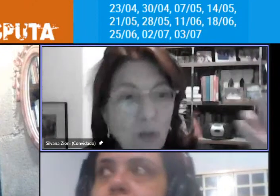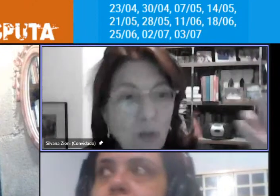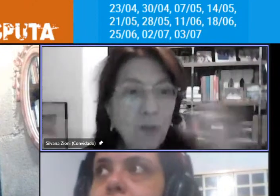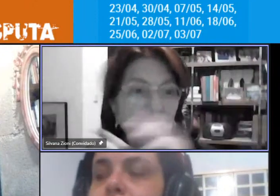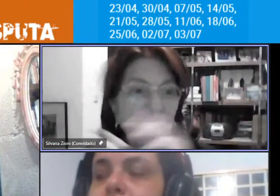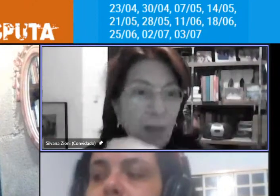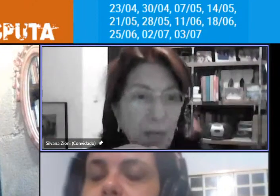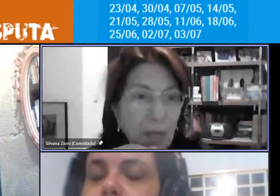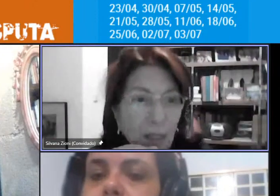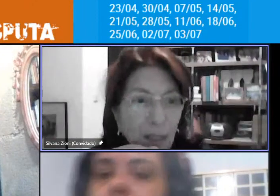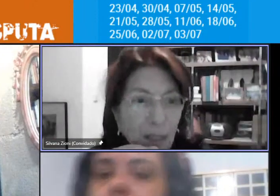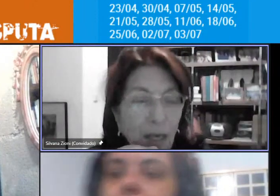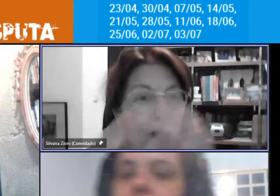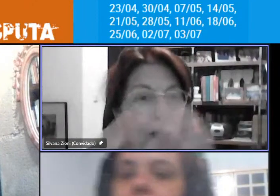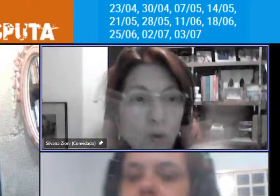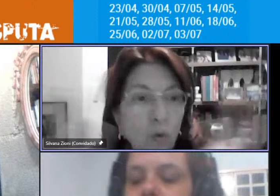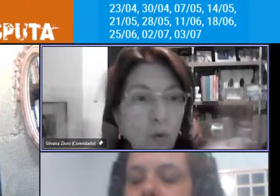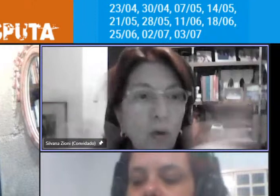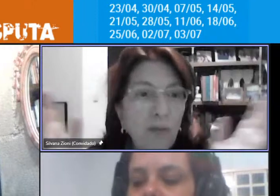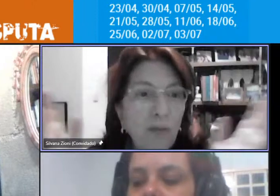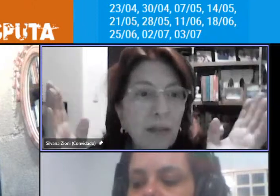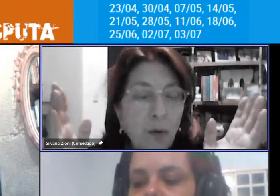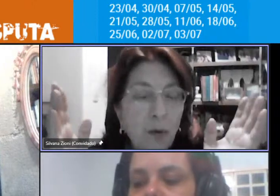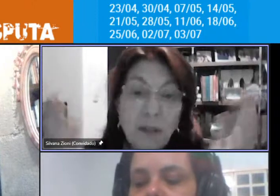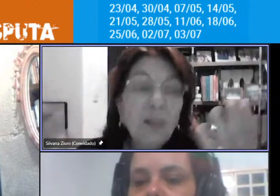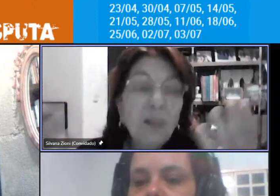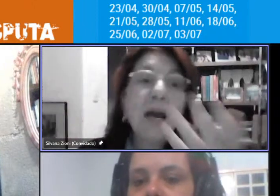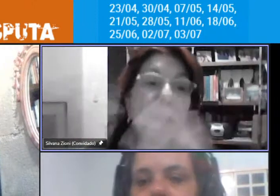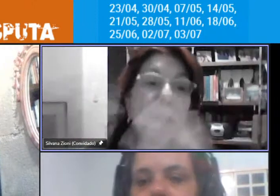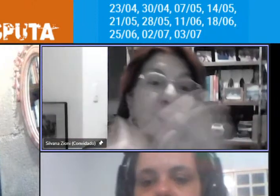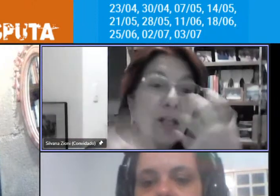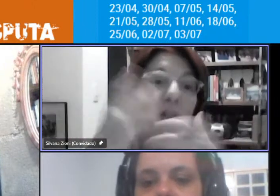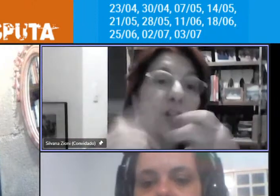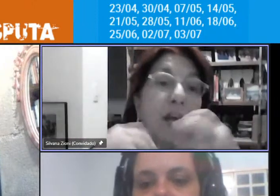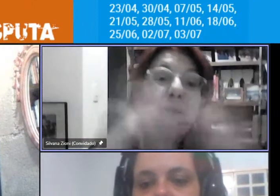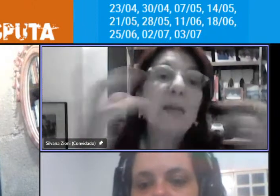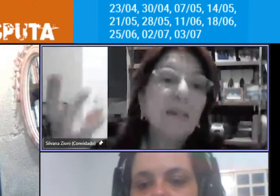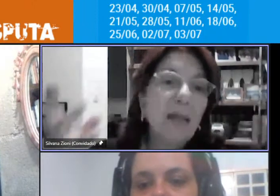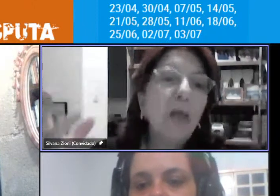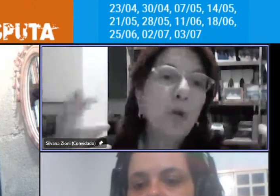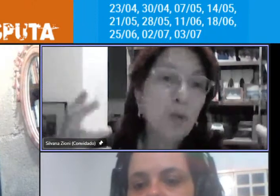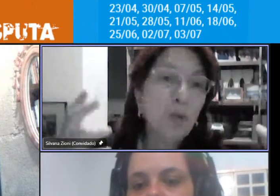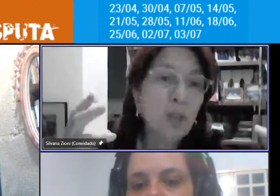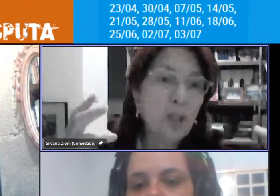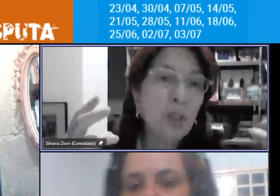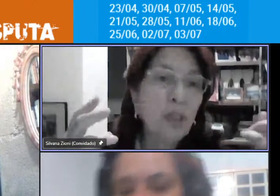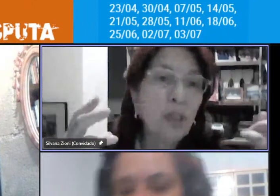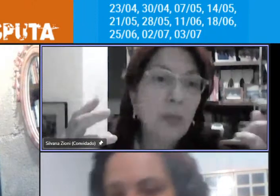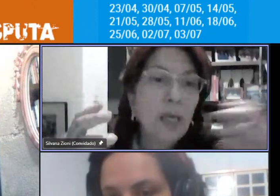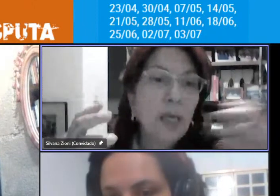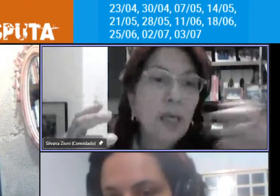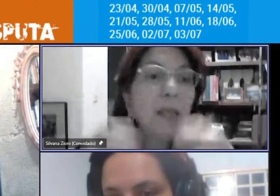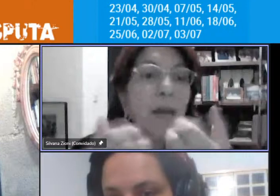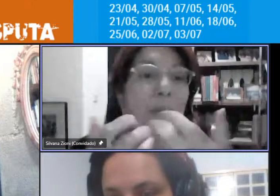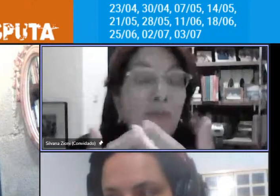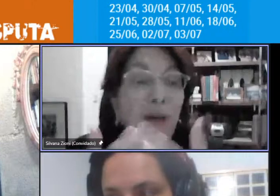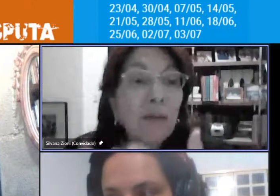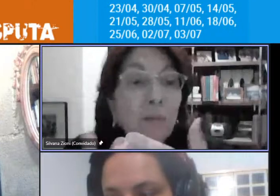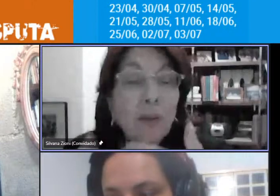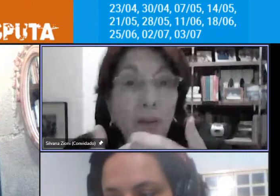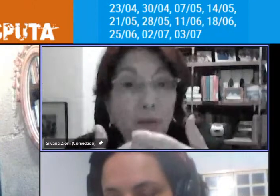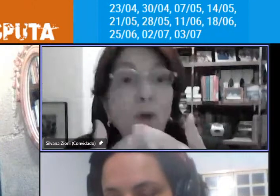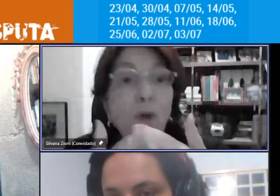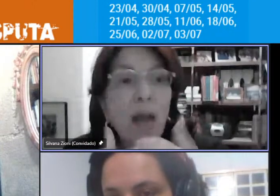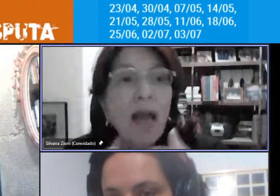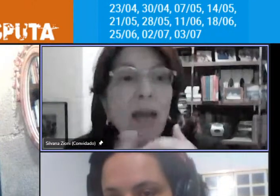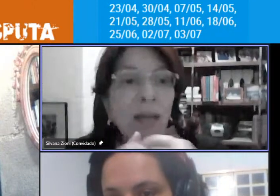passeio no fim de semana isso tudo reverteu então está na hora da gente repensar o nosso cotidiano e